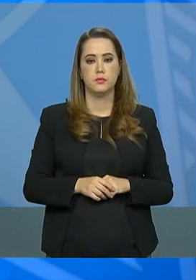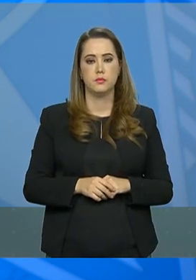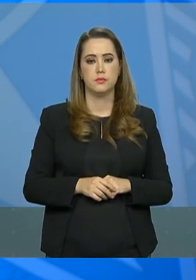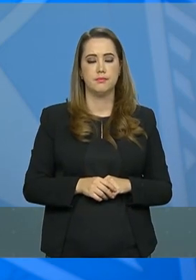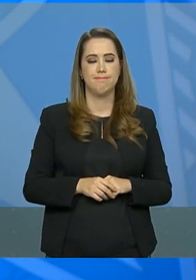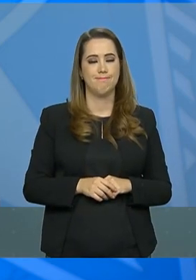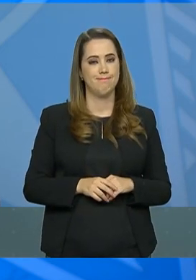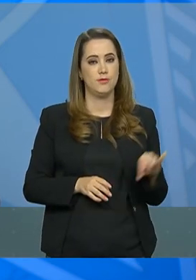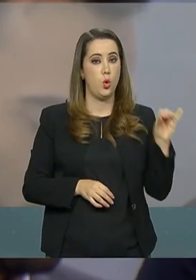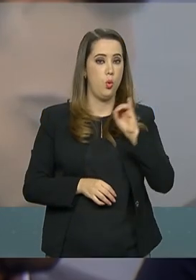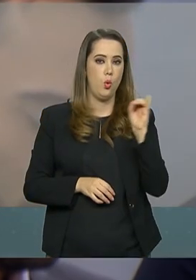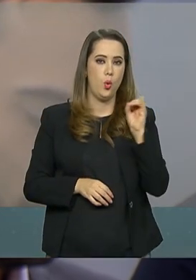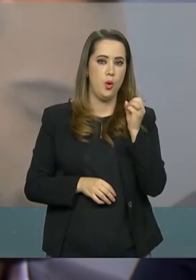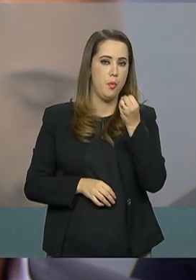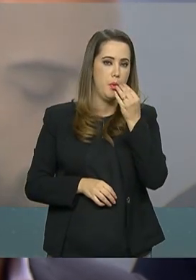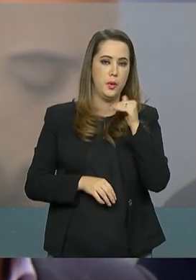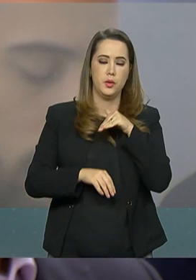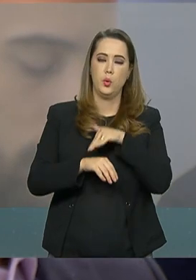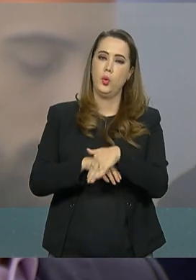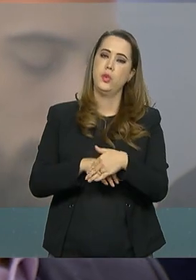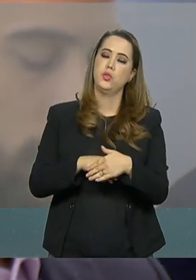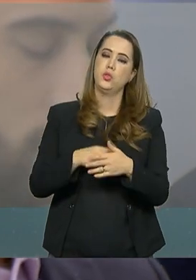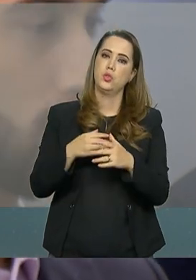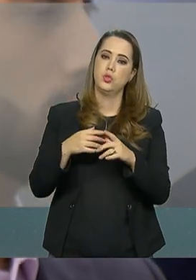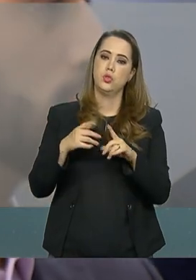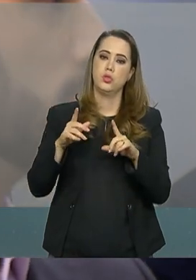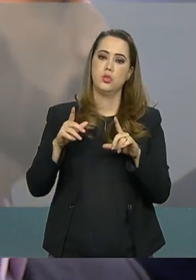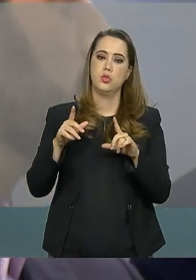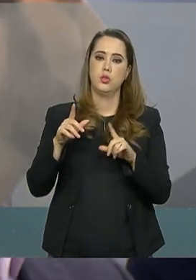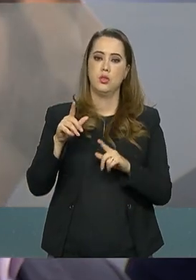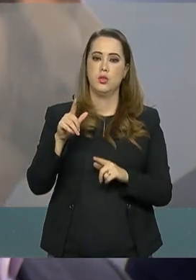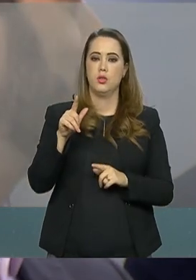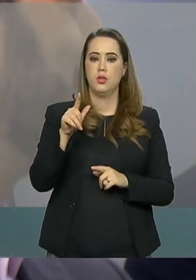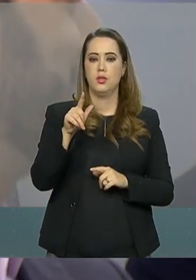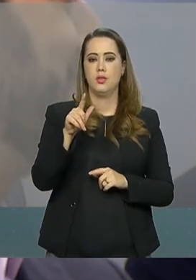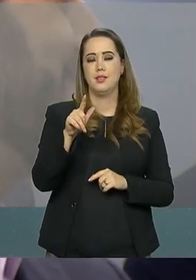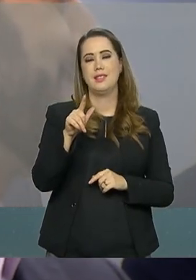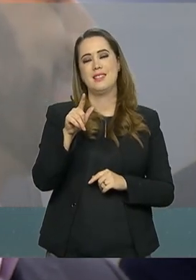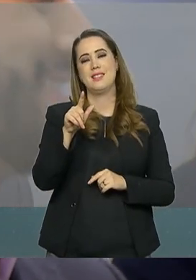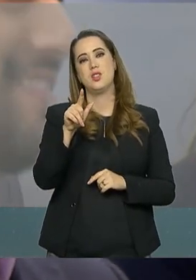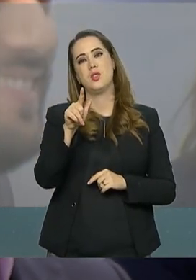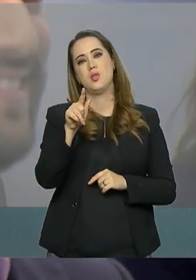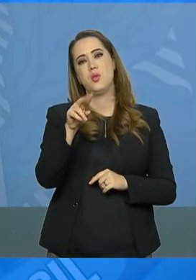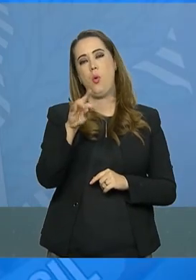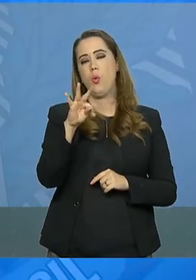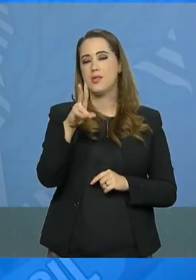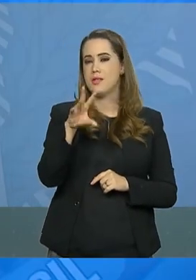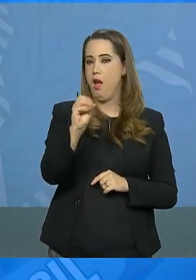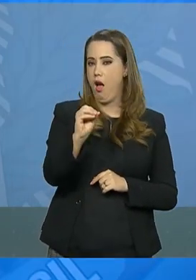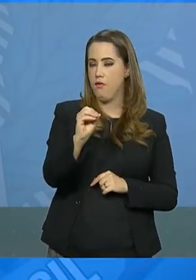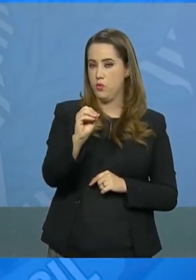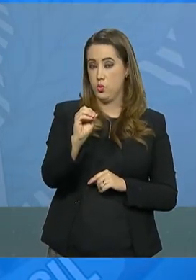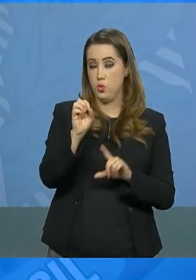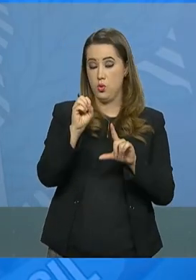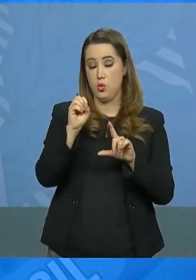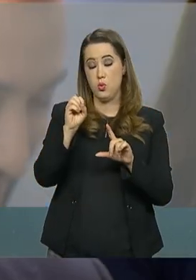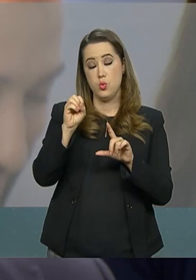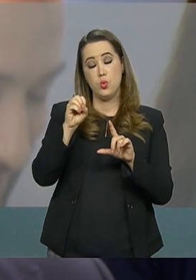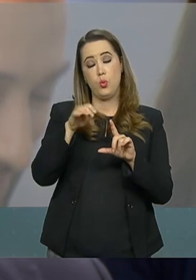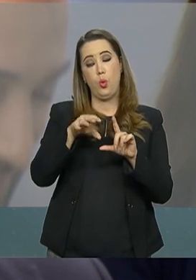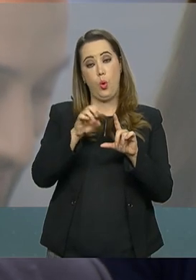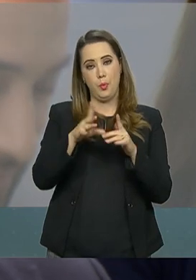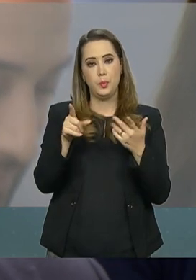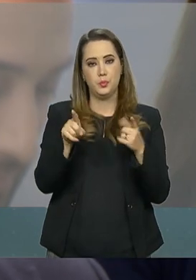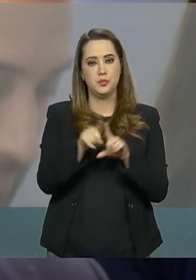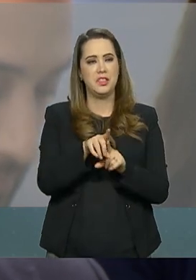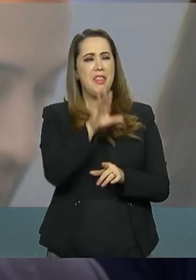Boa noite, porta-voz. Gustavo Maia, do Jornal Globo. Está feliz, não Bahia, não é? É, isso. O presidente